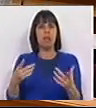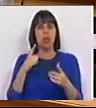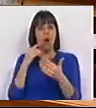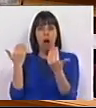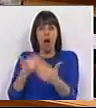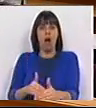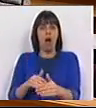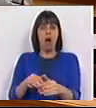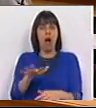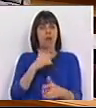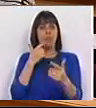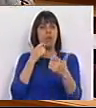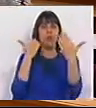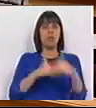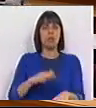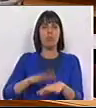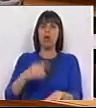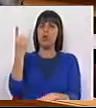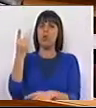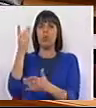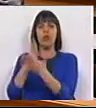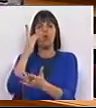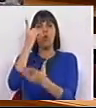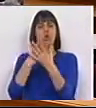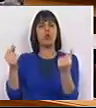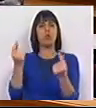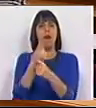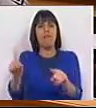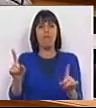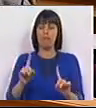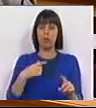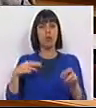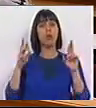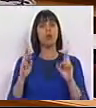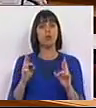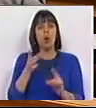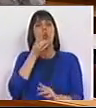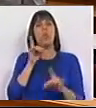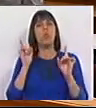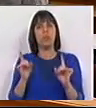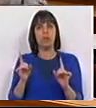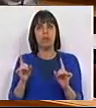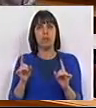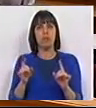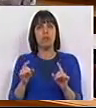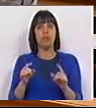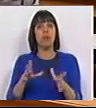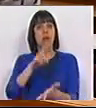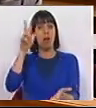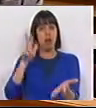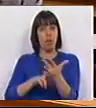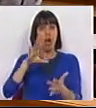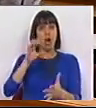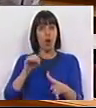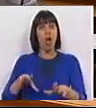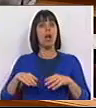restringir o campo a uma só solução. Esperemos que um dia, se vier a ser aprovada a